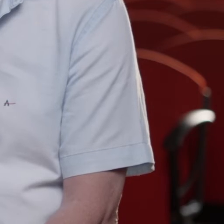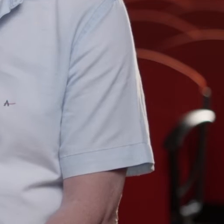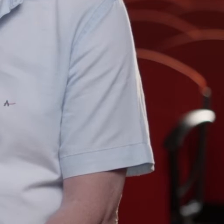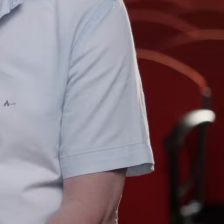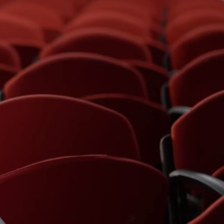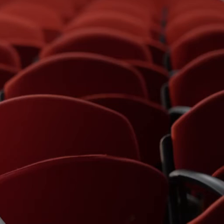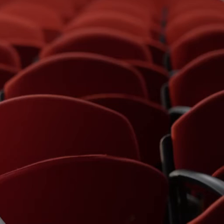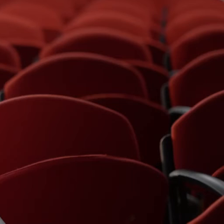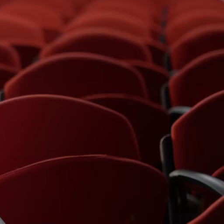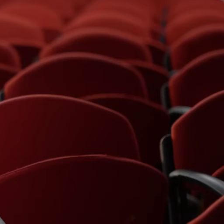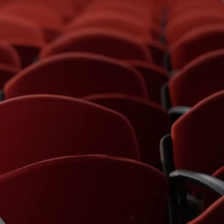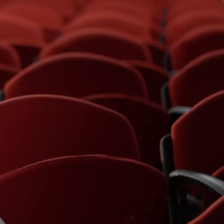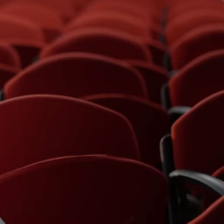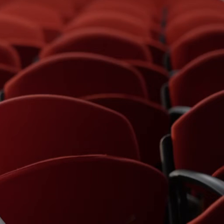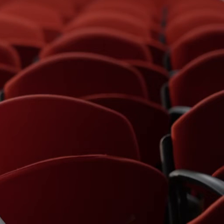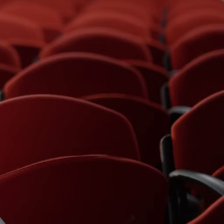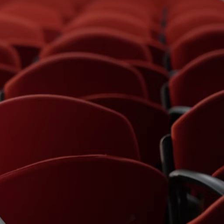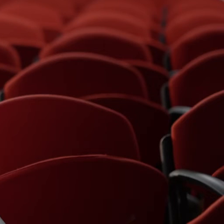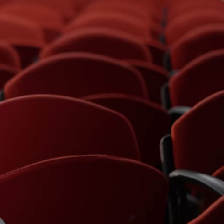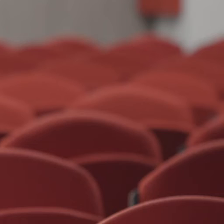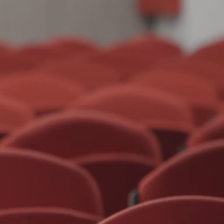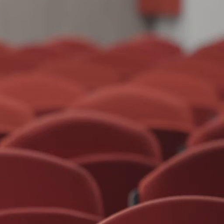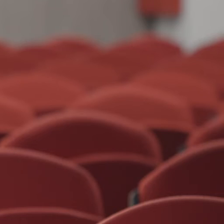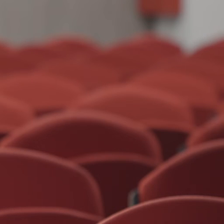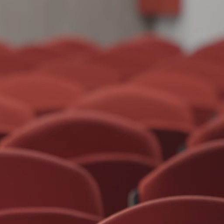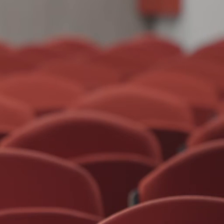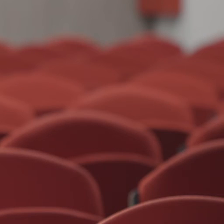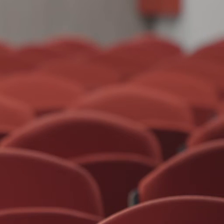Tchau. Tchau.